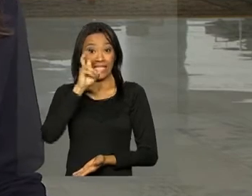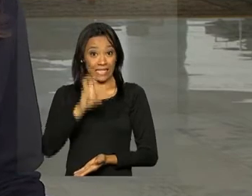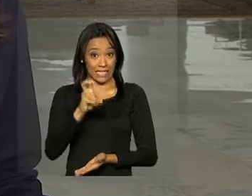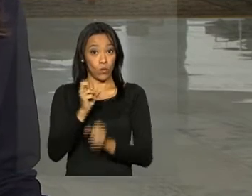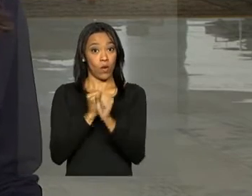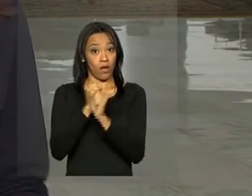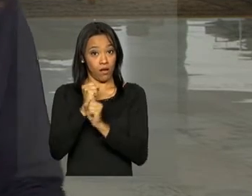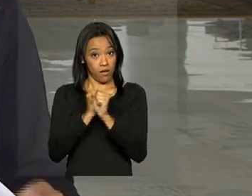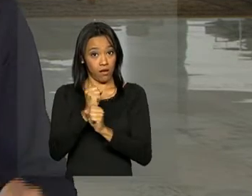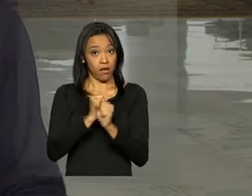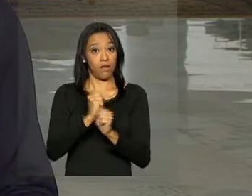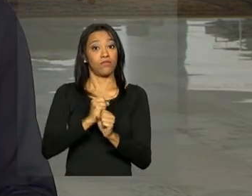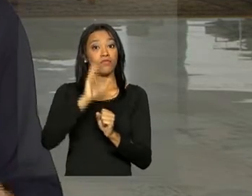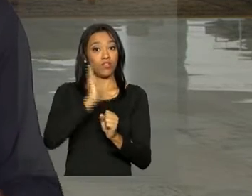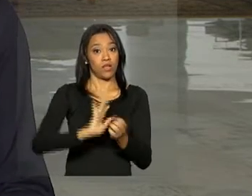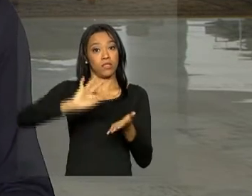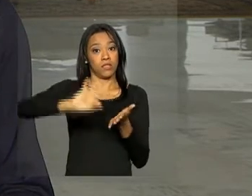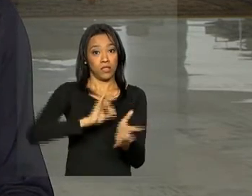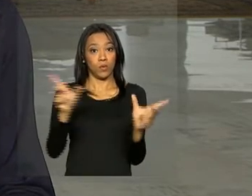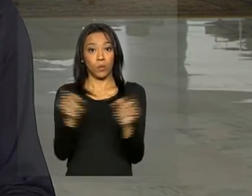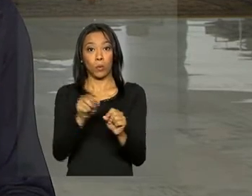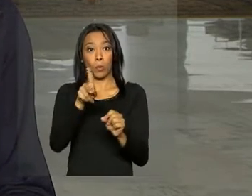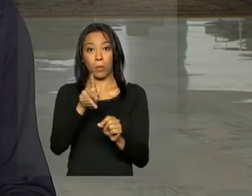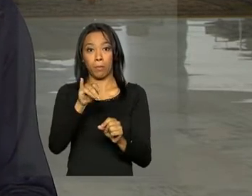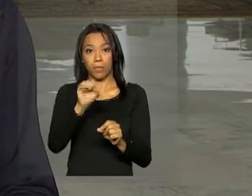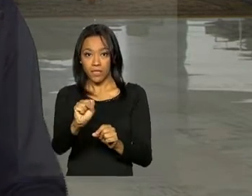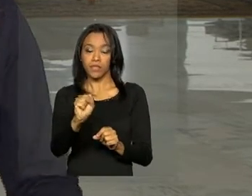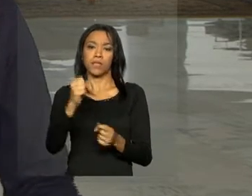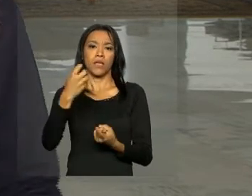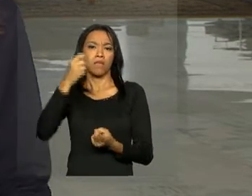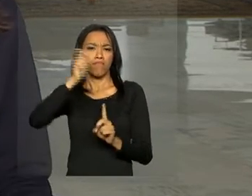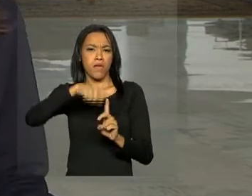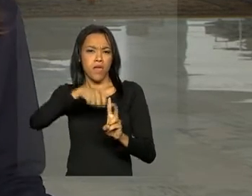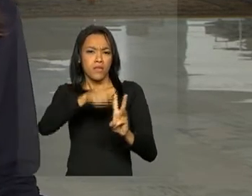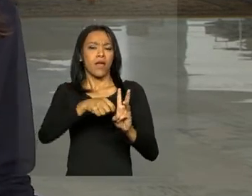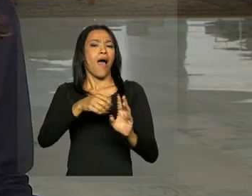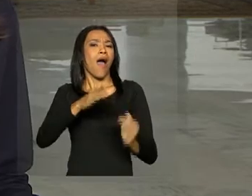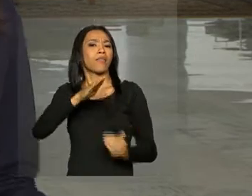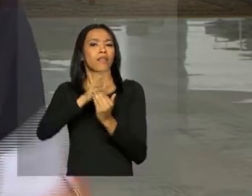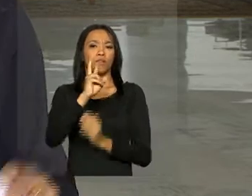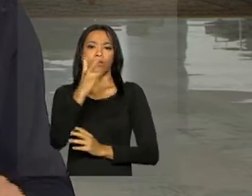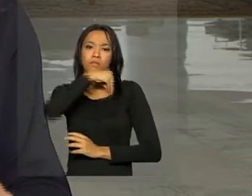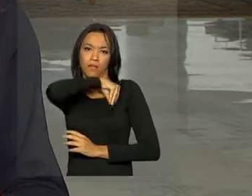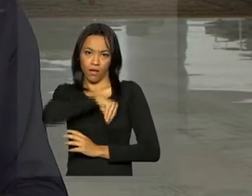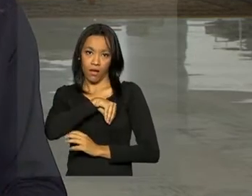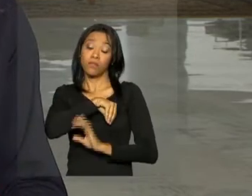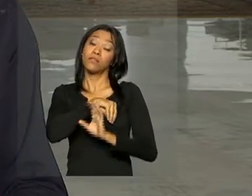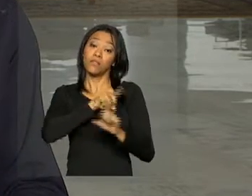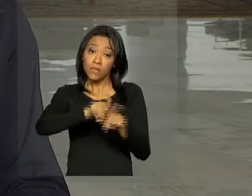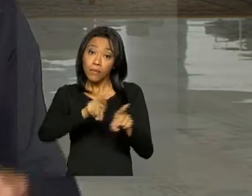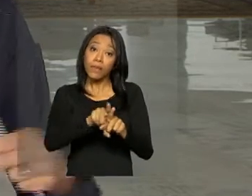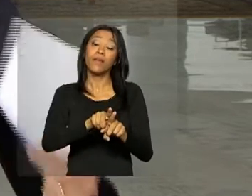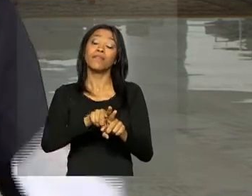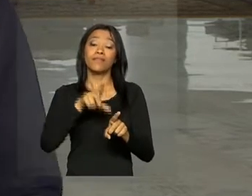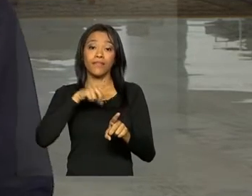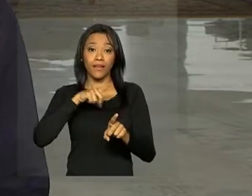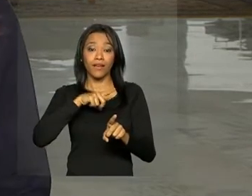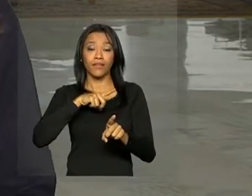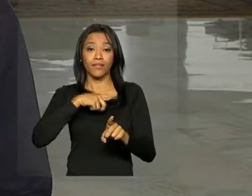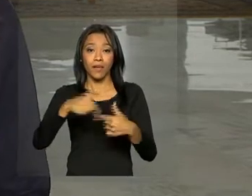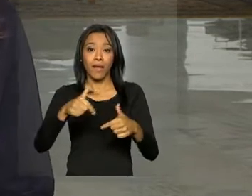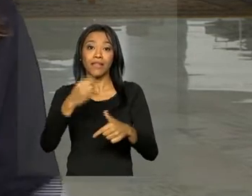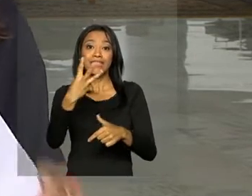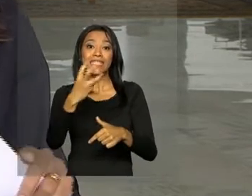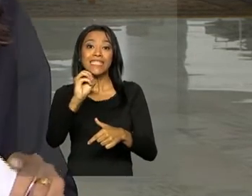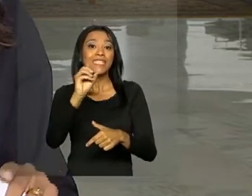anos de cadastro no PIS-PASEP, ter recebido uma média mensal de até dois salários mínimos e ter trabalhado por pelo menos